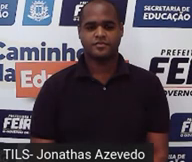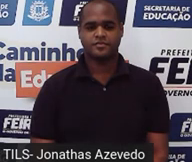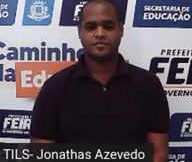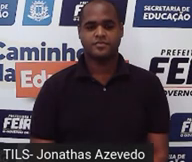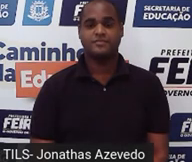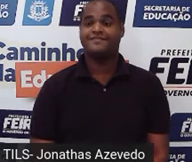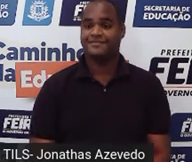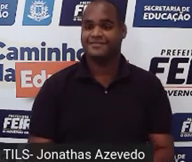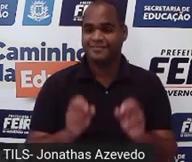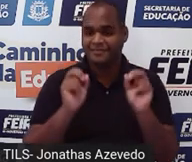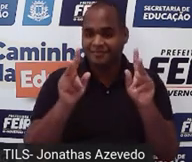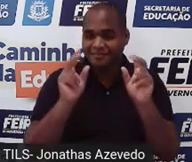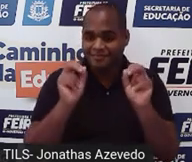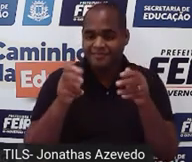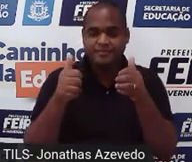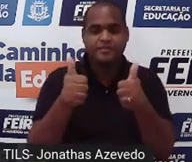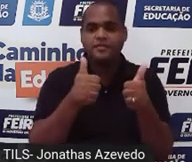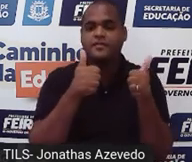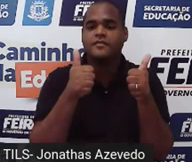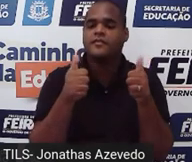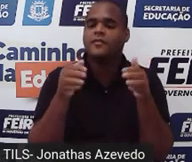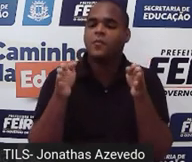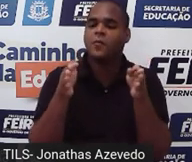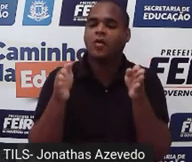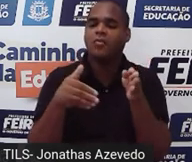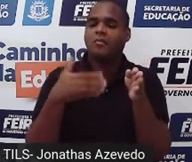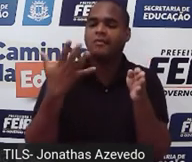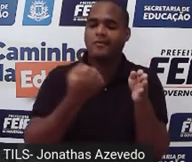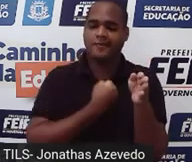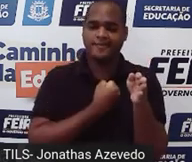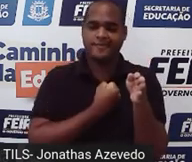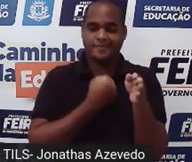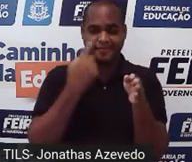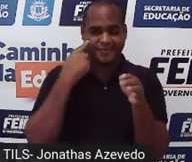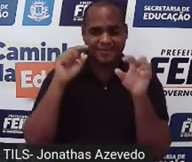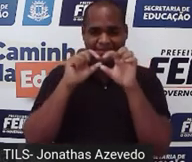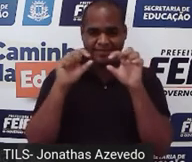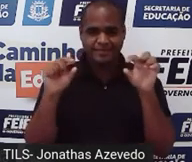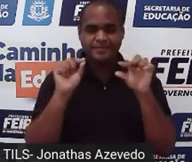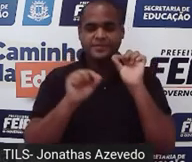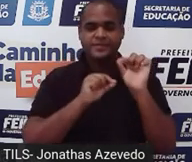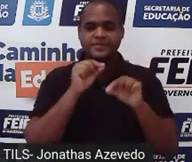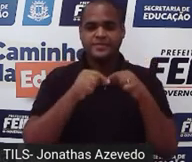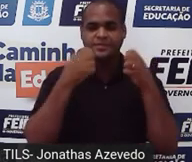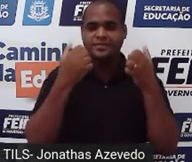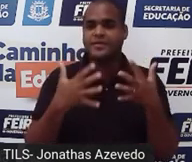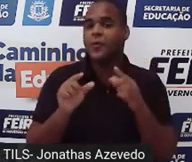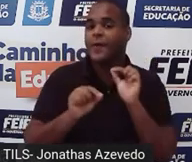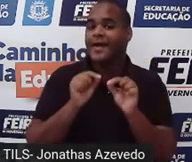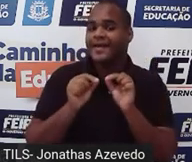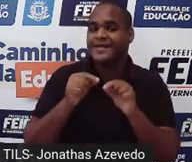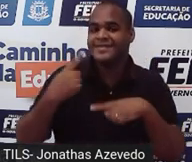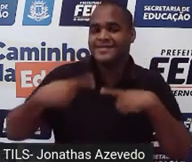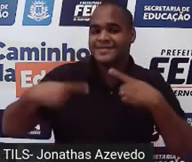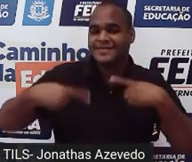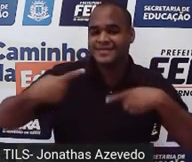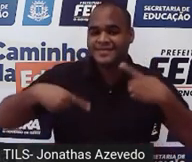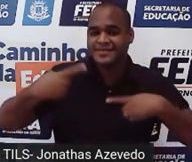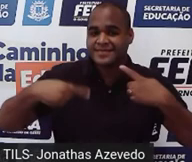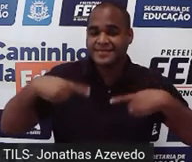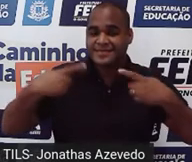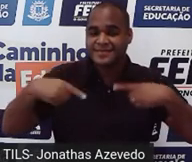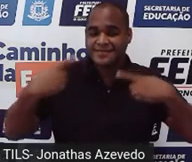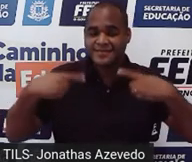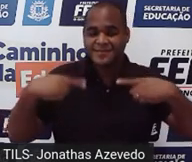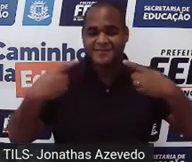Prontinho. Entre quais números na reta numérica está a fração unitária 1 centésimo? Um pouquinho de